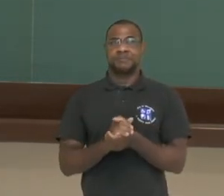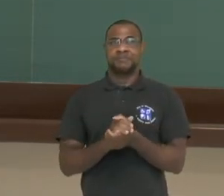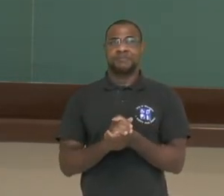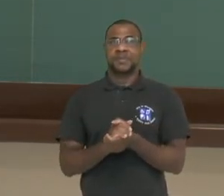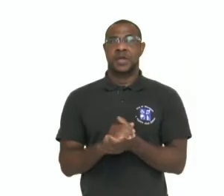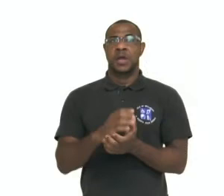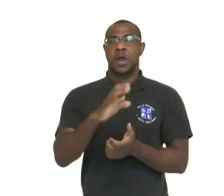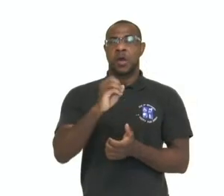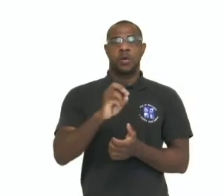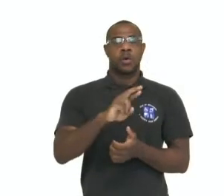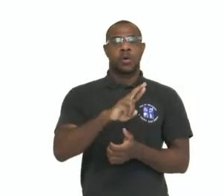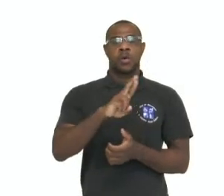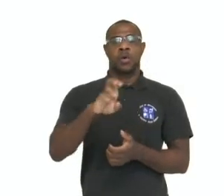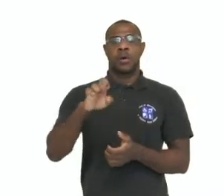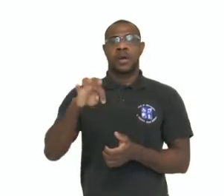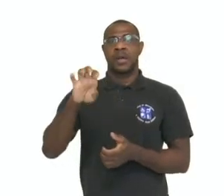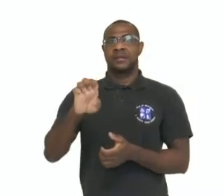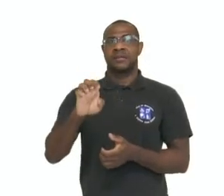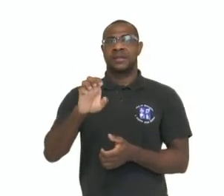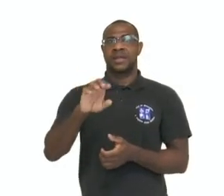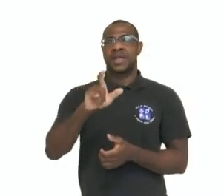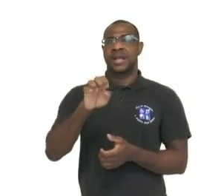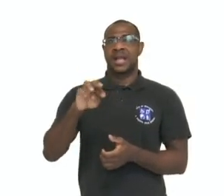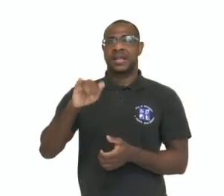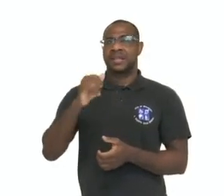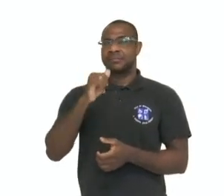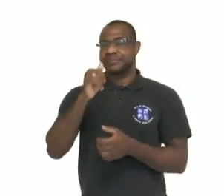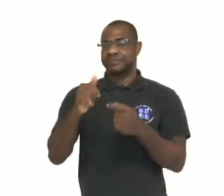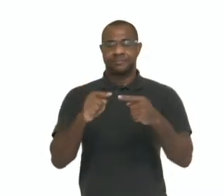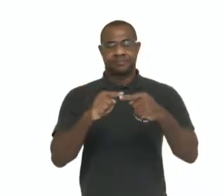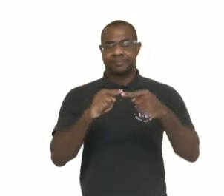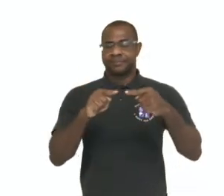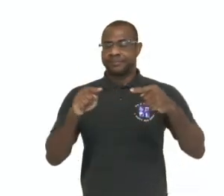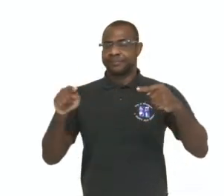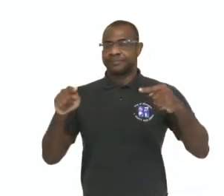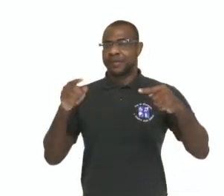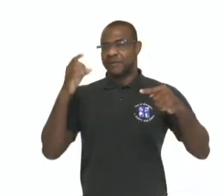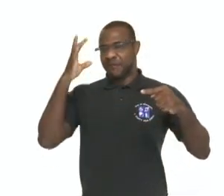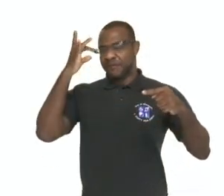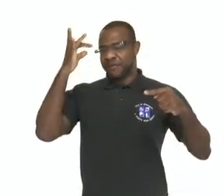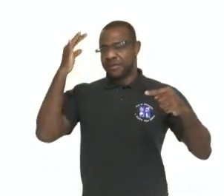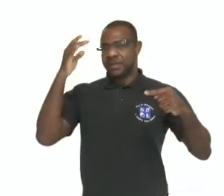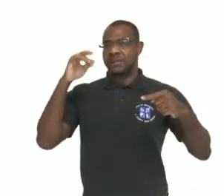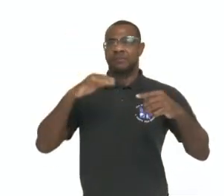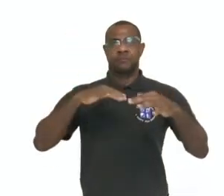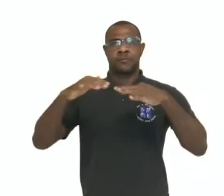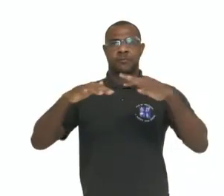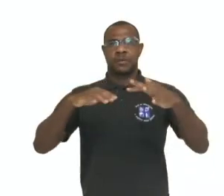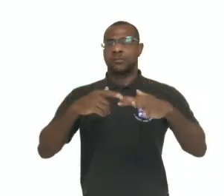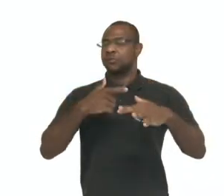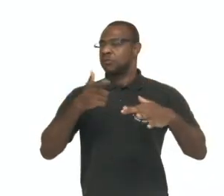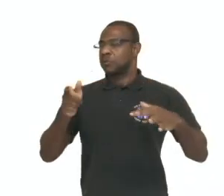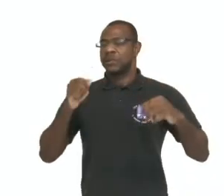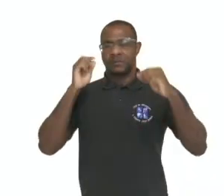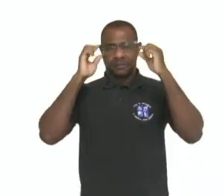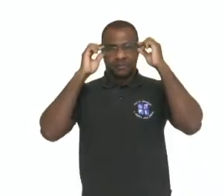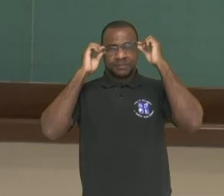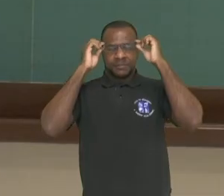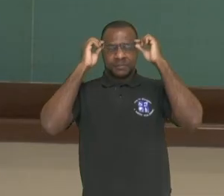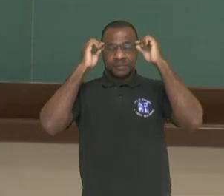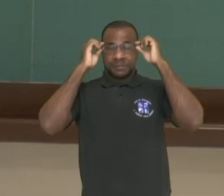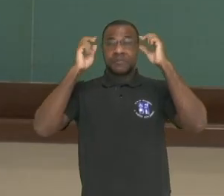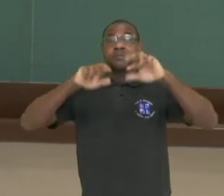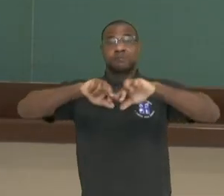não circula com a mesma facilidade em todos, os condutores. Vai variar, sim.